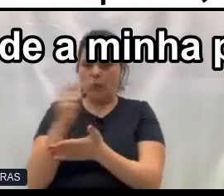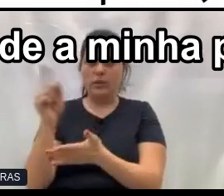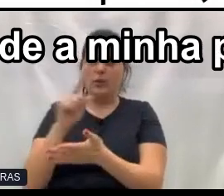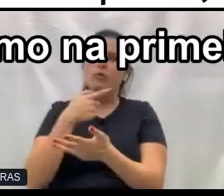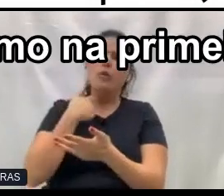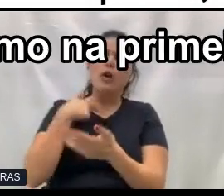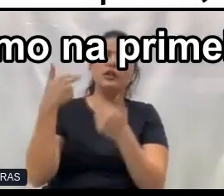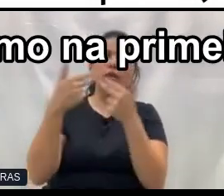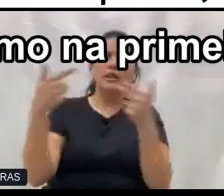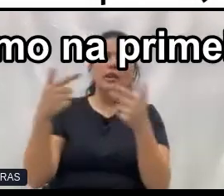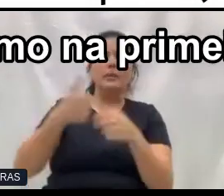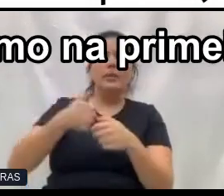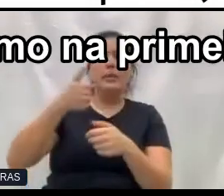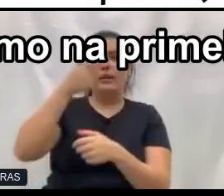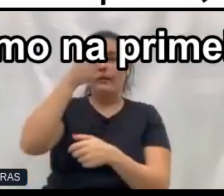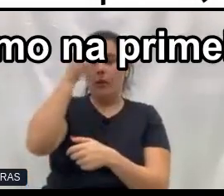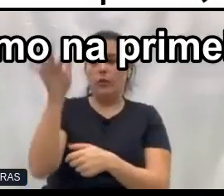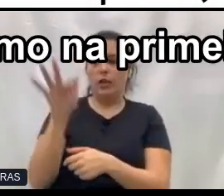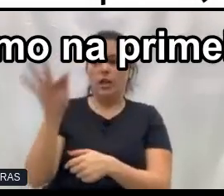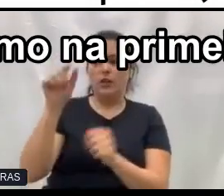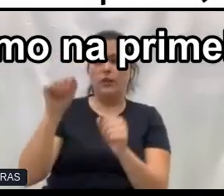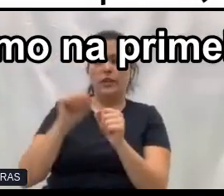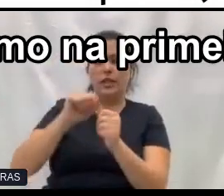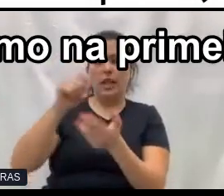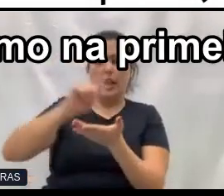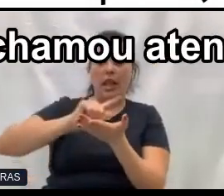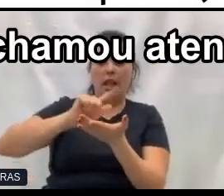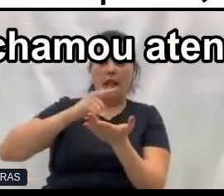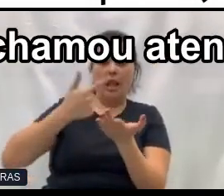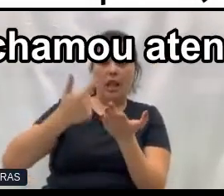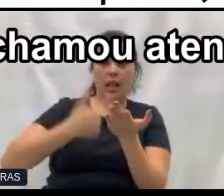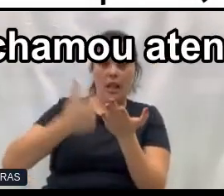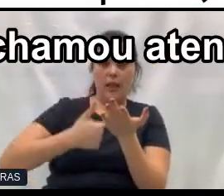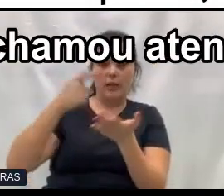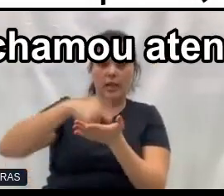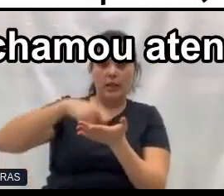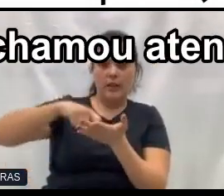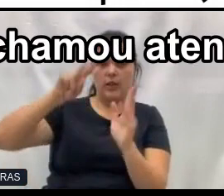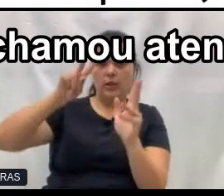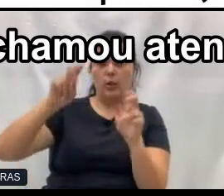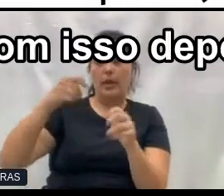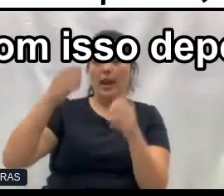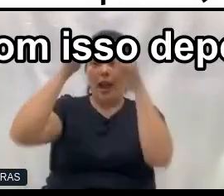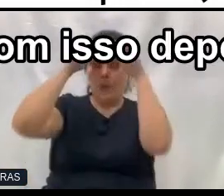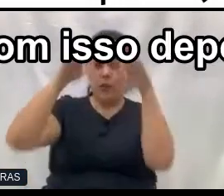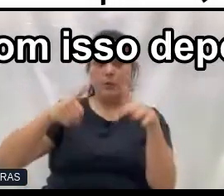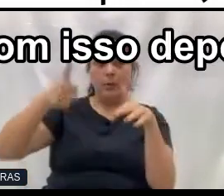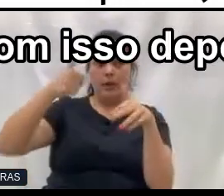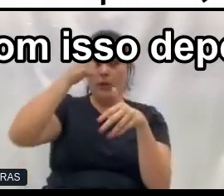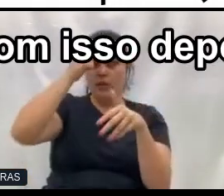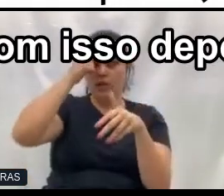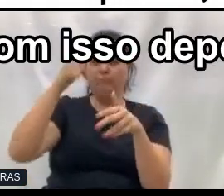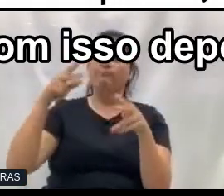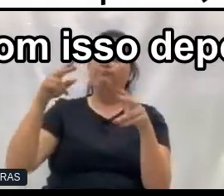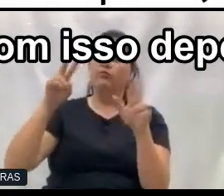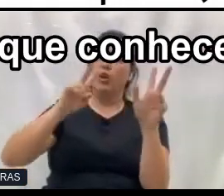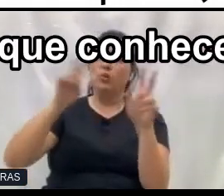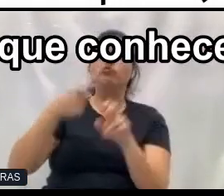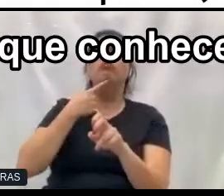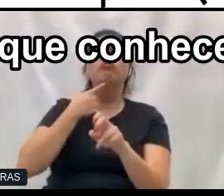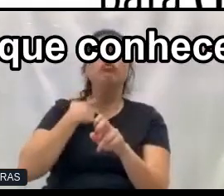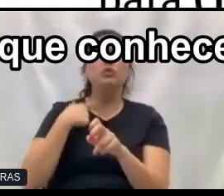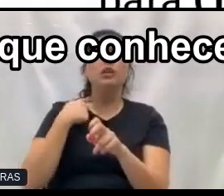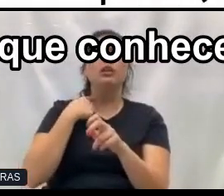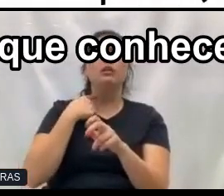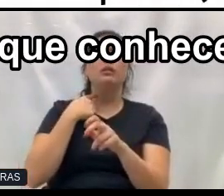desde a minha primeira faculdade, eu escrevi um livro sobre autismo na primeira faculdade e foi um tema que me chamou a atenção, eu nunca fui trabalhar com isso depois,